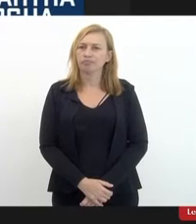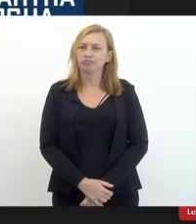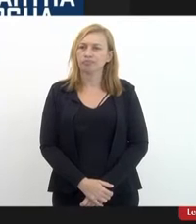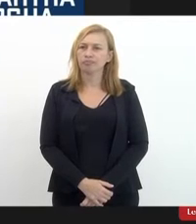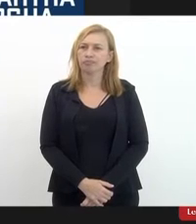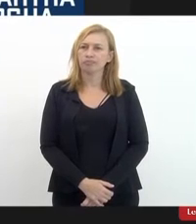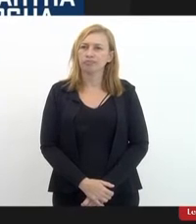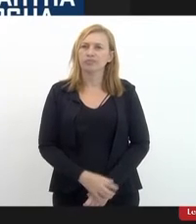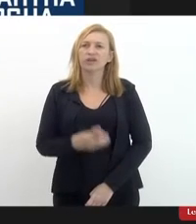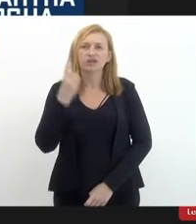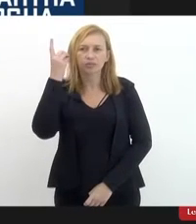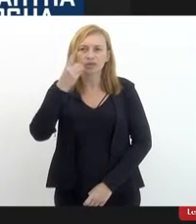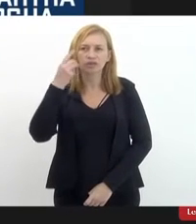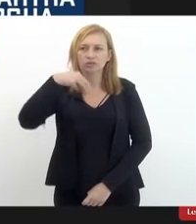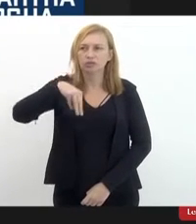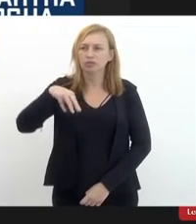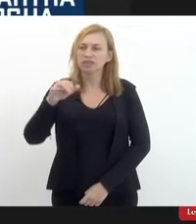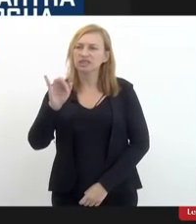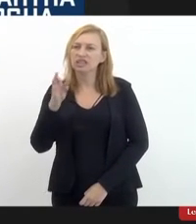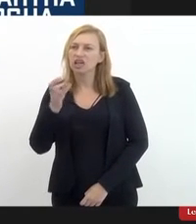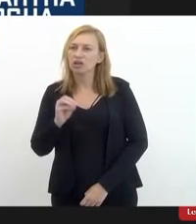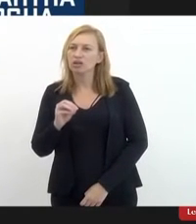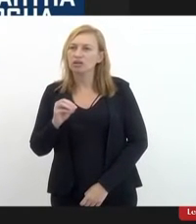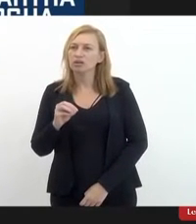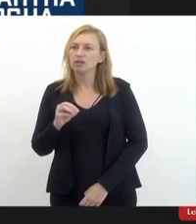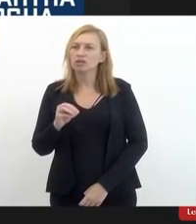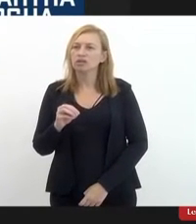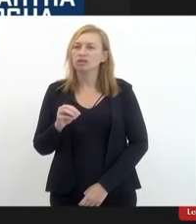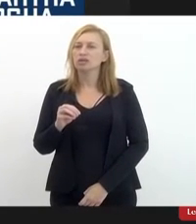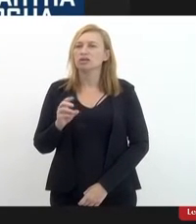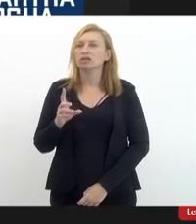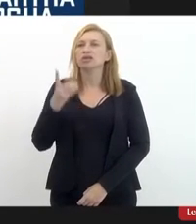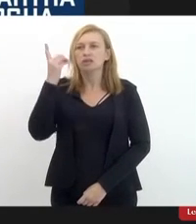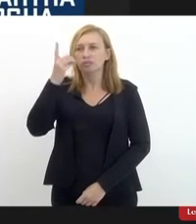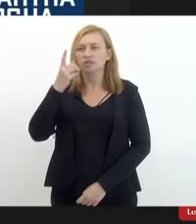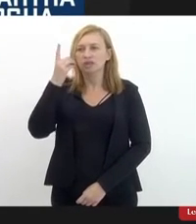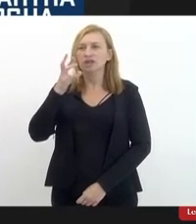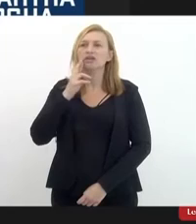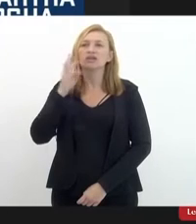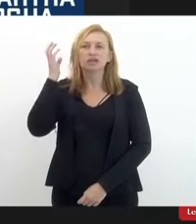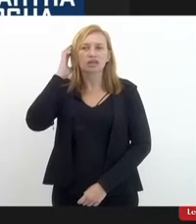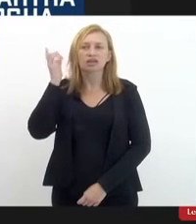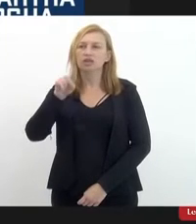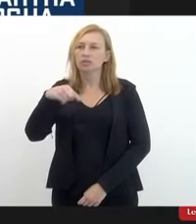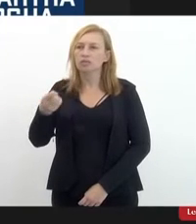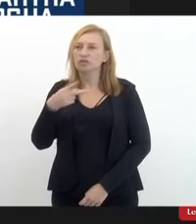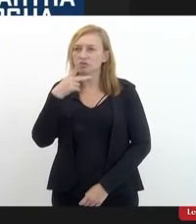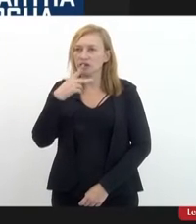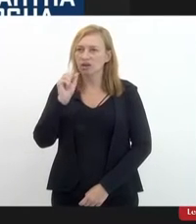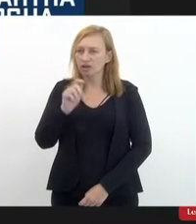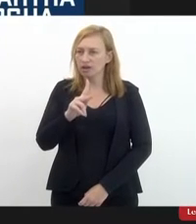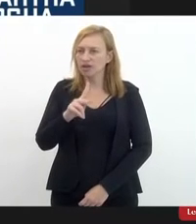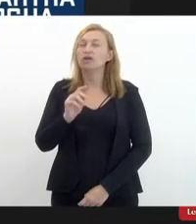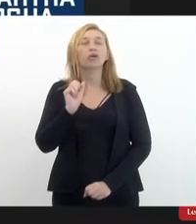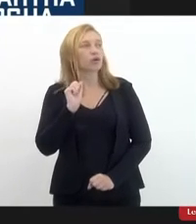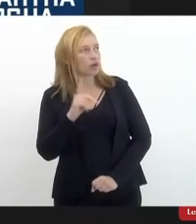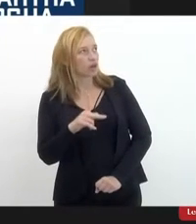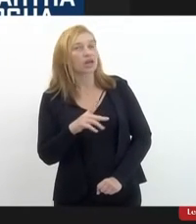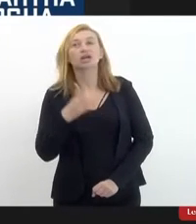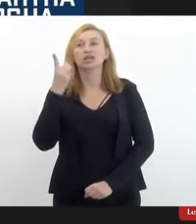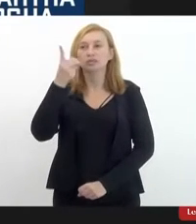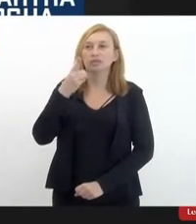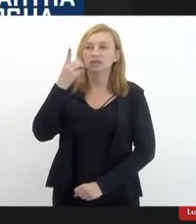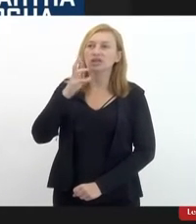Deputado Marcelo? Passar a palavra para a deputada Rosane, depois eu falo, pode ser? Pode. Deputada